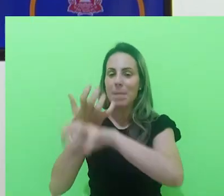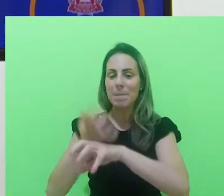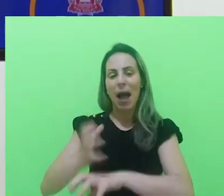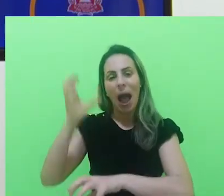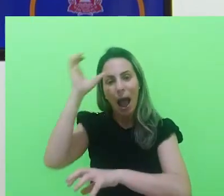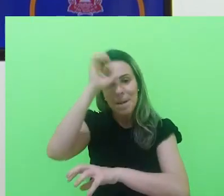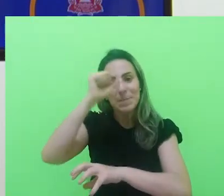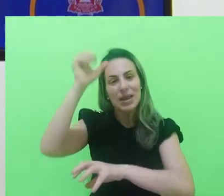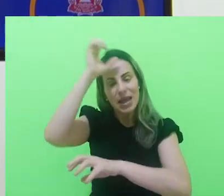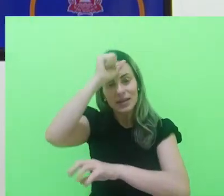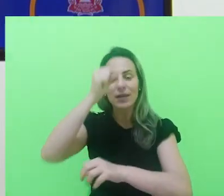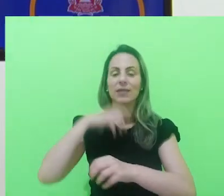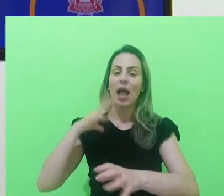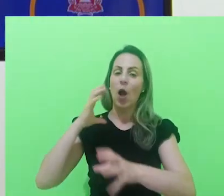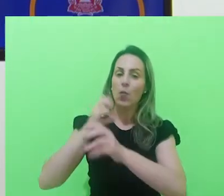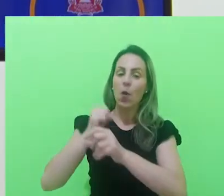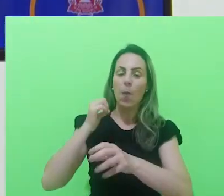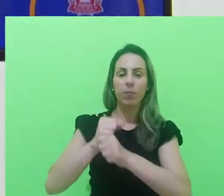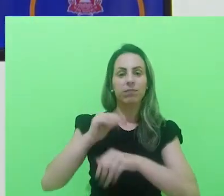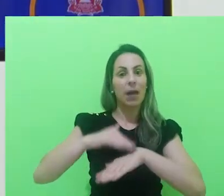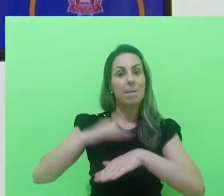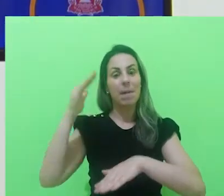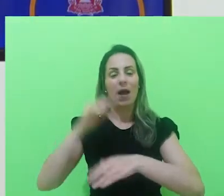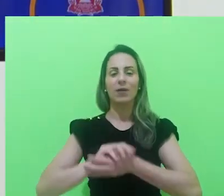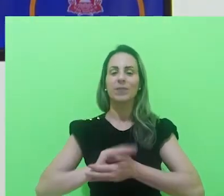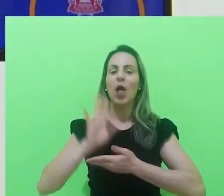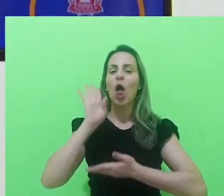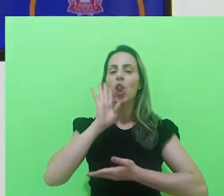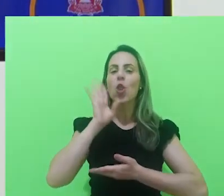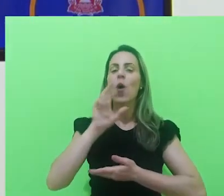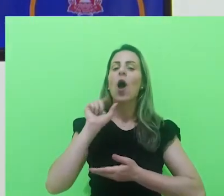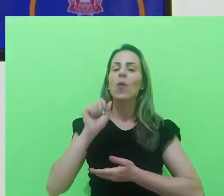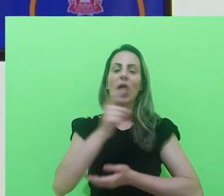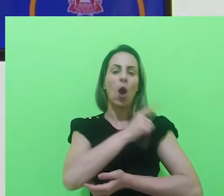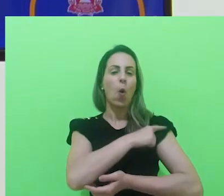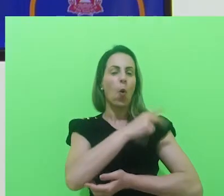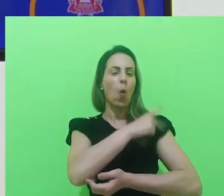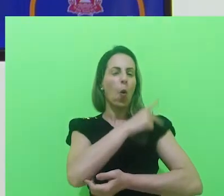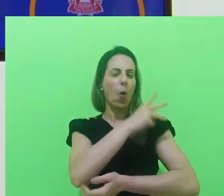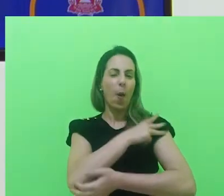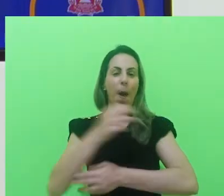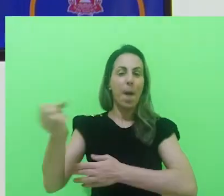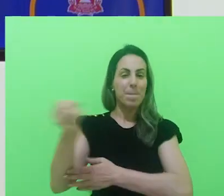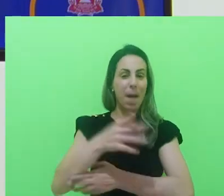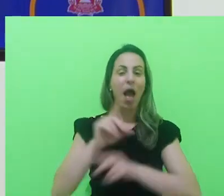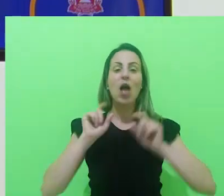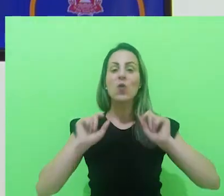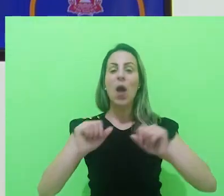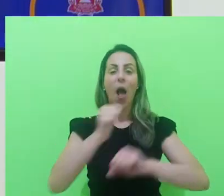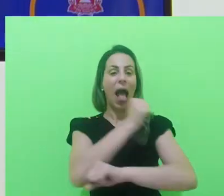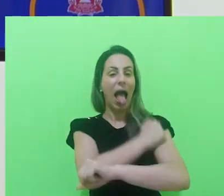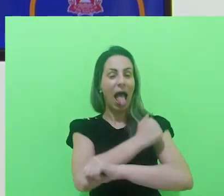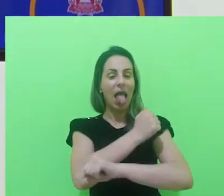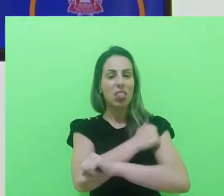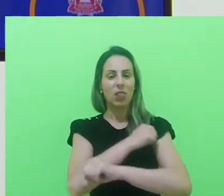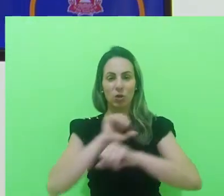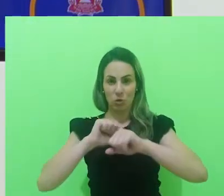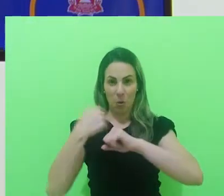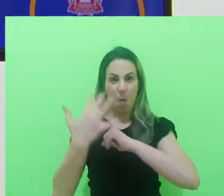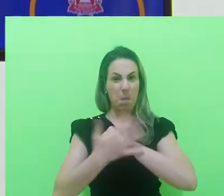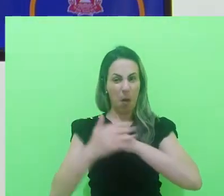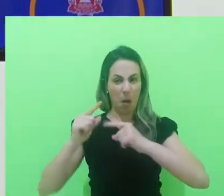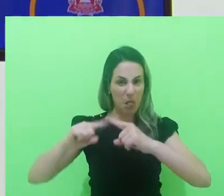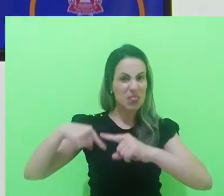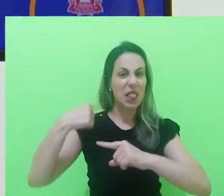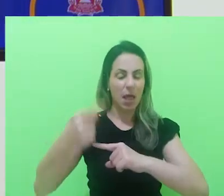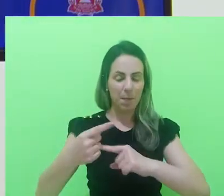agregador de alunos seja maior para aquela escola. O legal do novo ensino médio é que o aluno, depois dessa pandemia, dessa